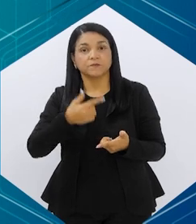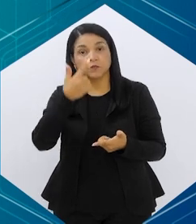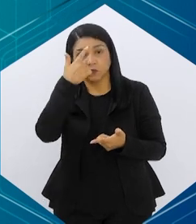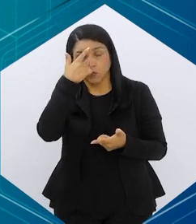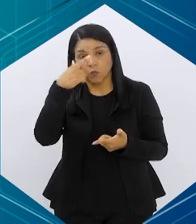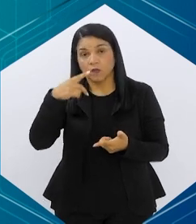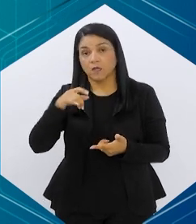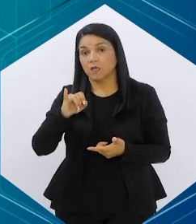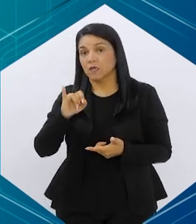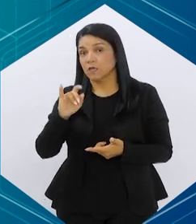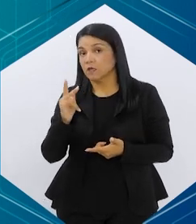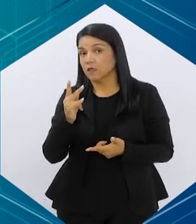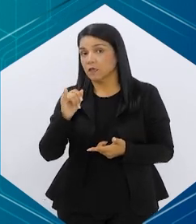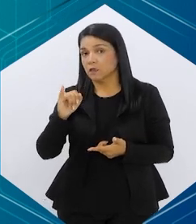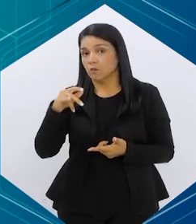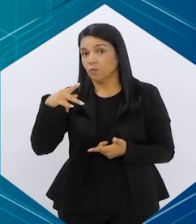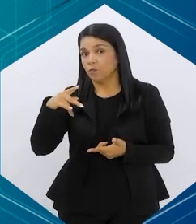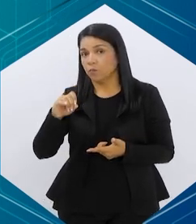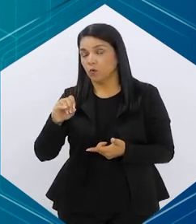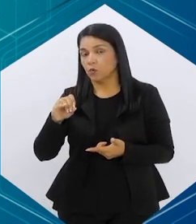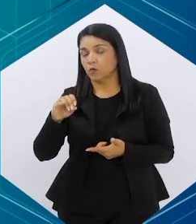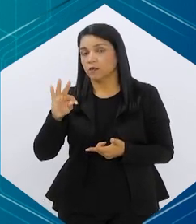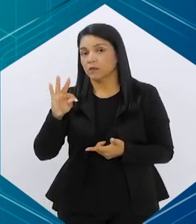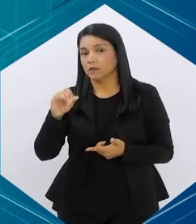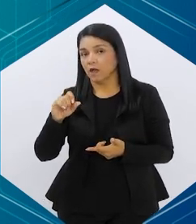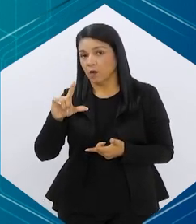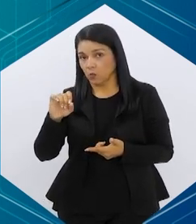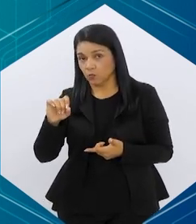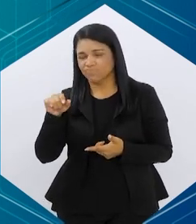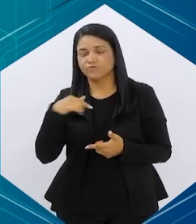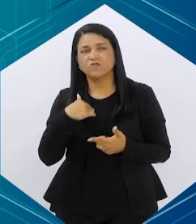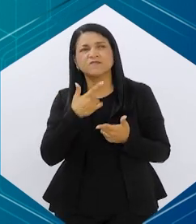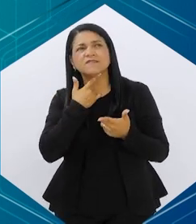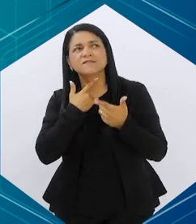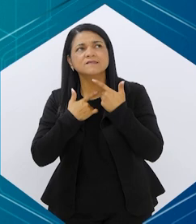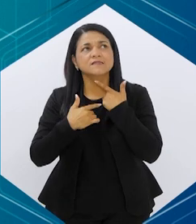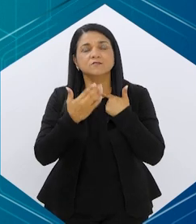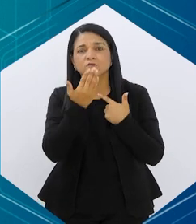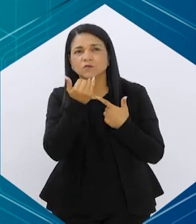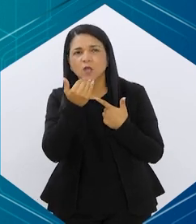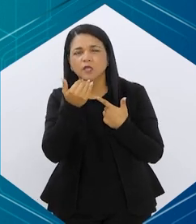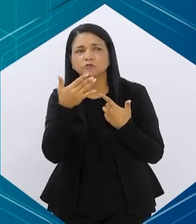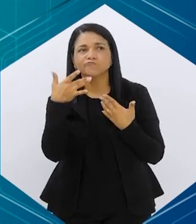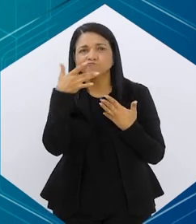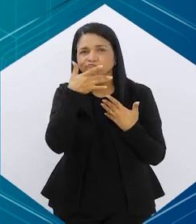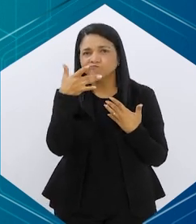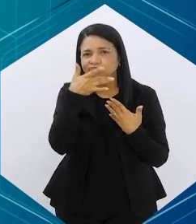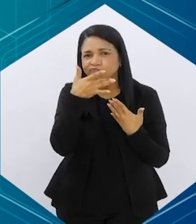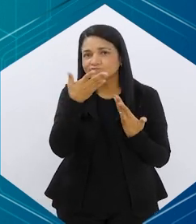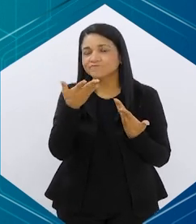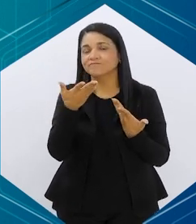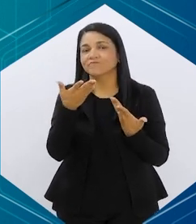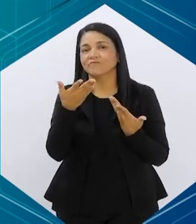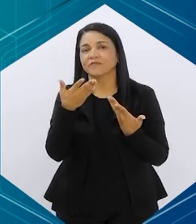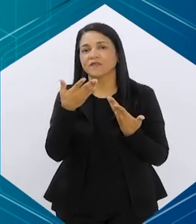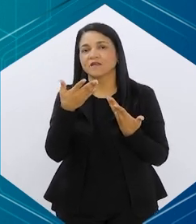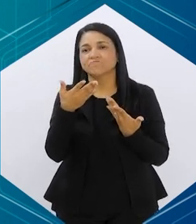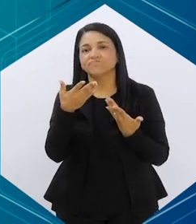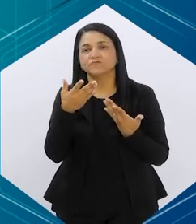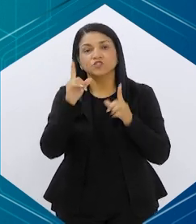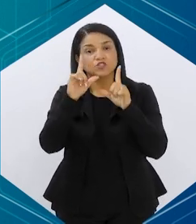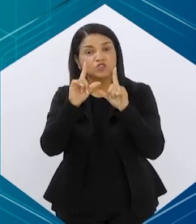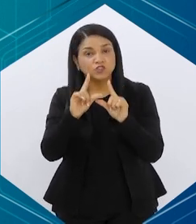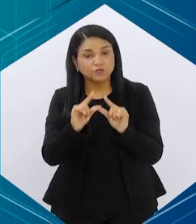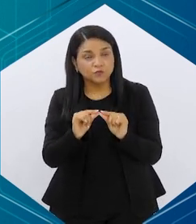fome aqui no hipotálamo, e também com algum desejo, aquela vontade que a gente tem de comer certos alimentos palatáveis, assim, muito gostosos,